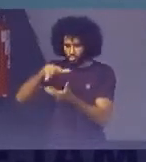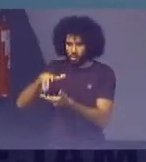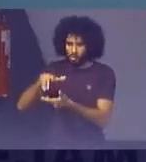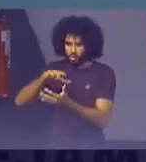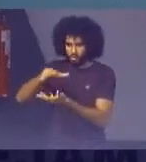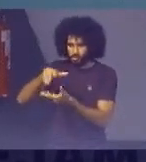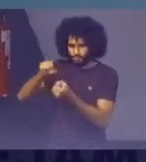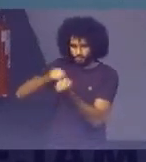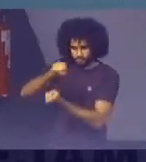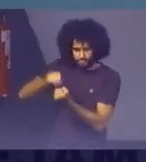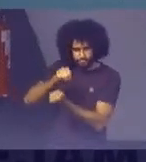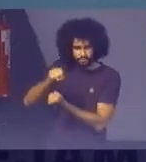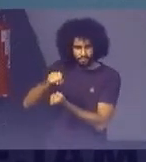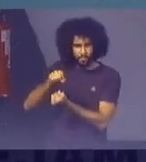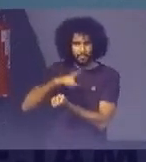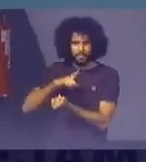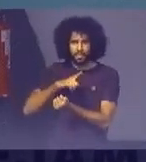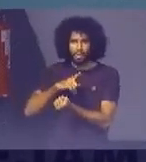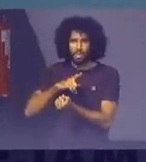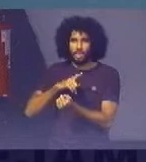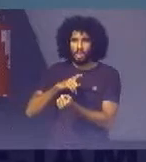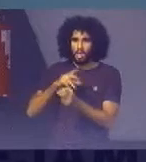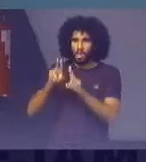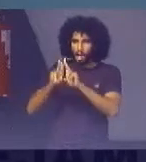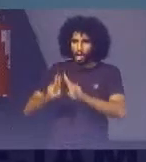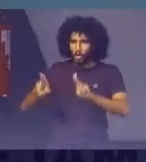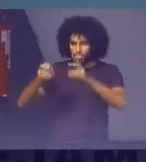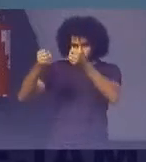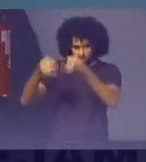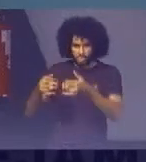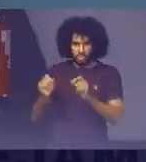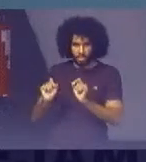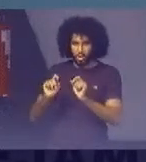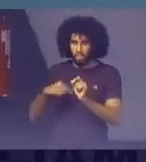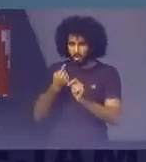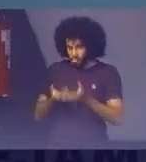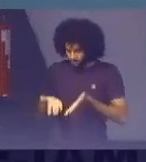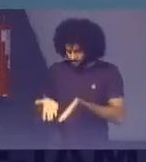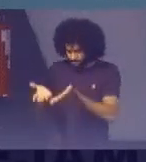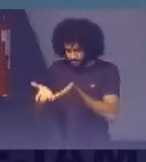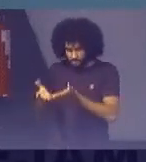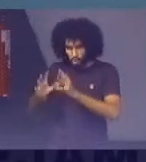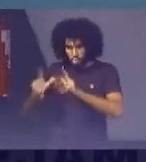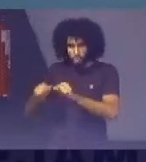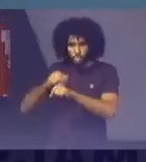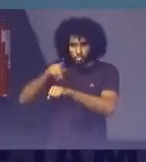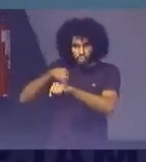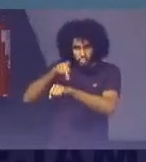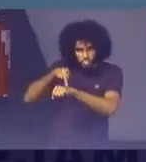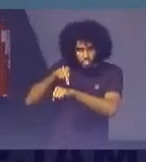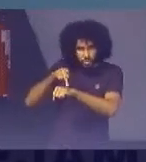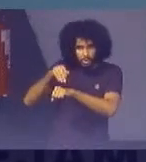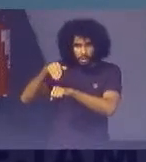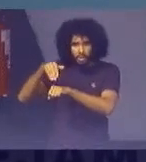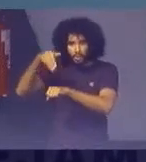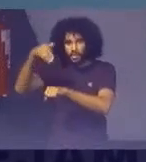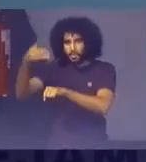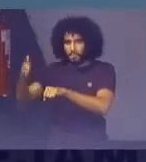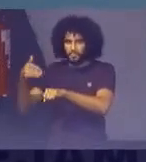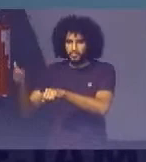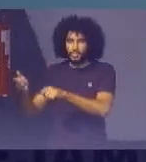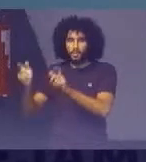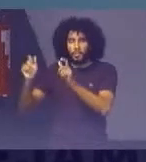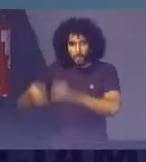Sustentável Tem lá As Nações Unidas Dizendo assim Nós encorajamos Todos os Estados Membros A desenvolver Logo que